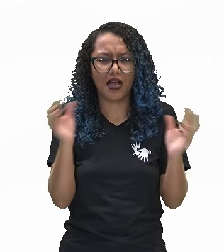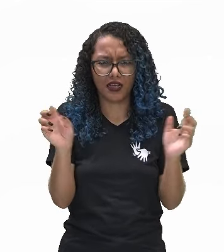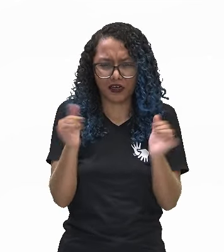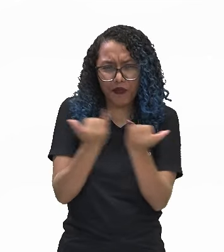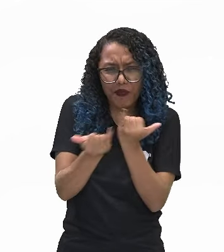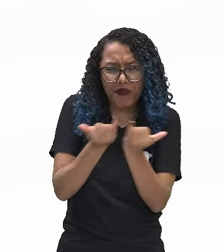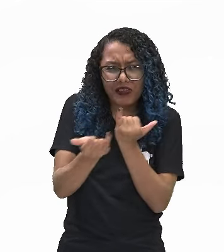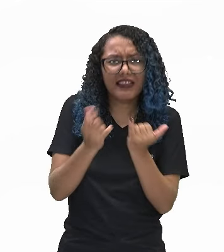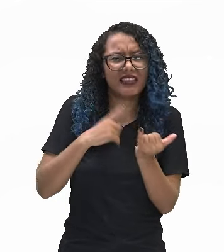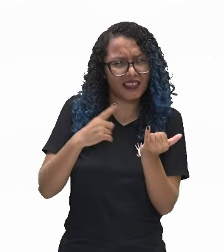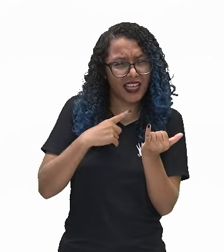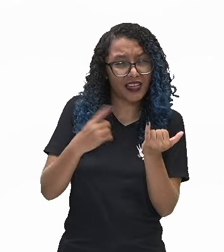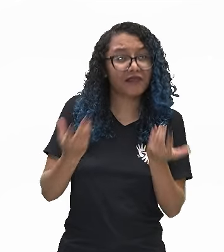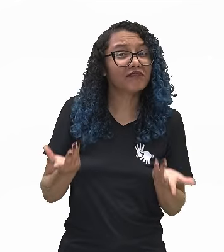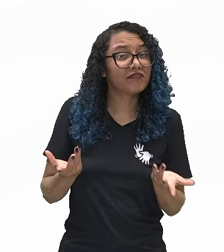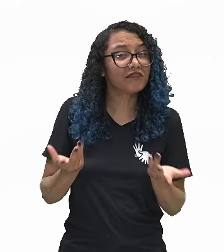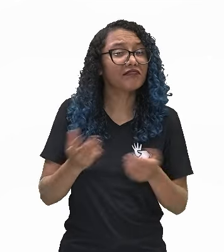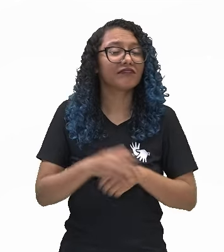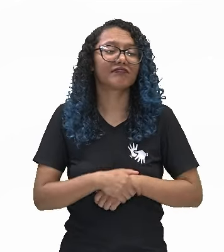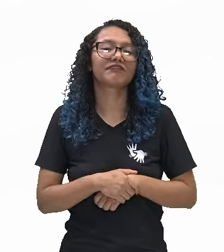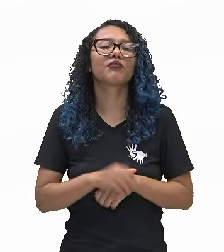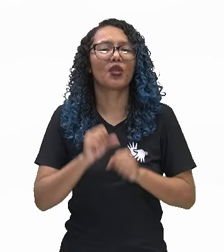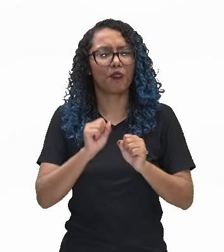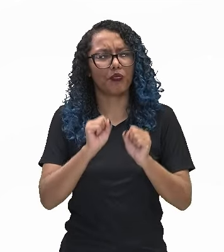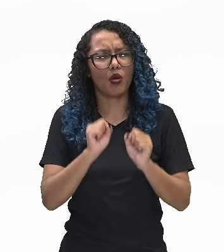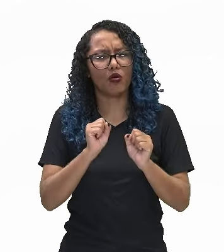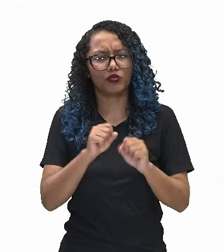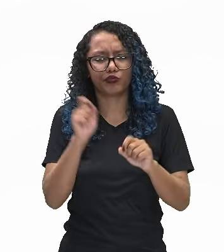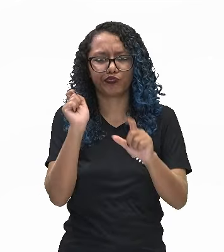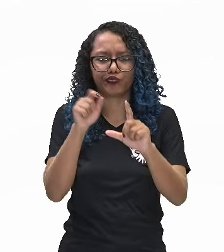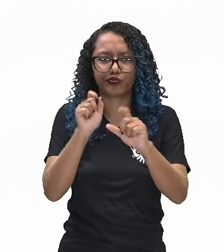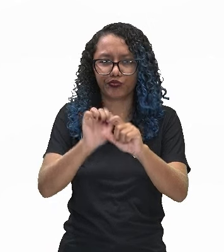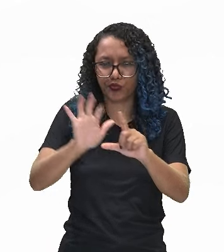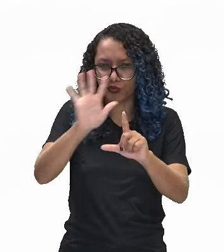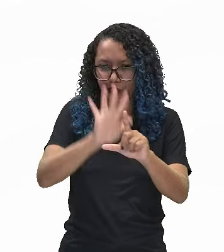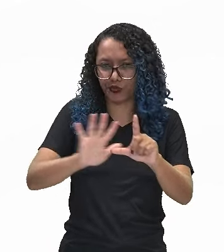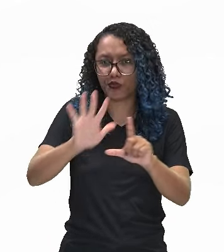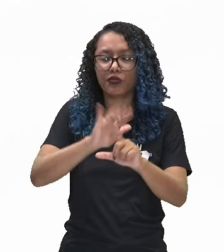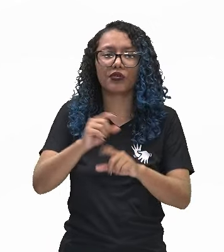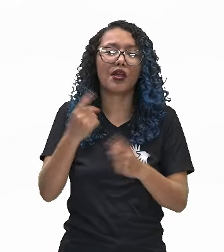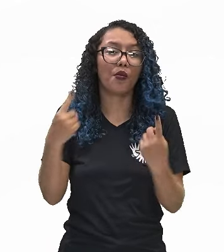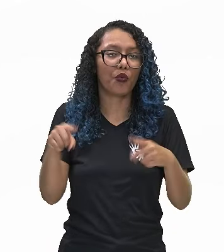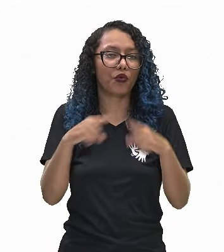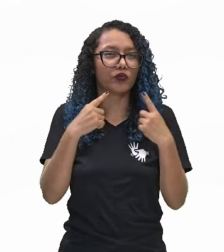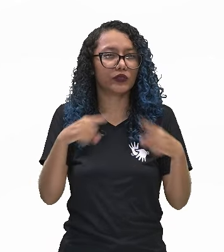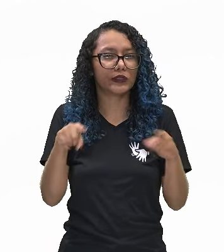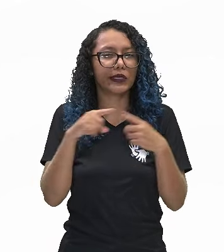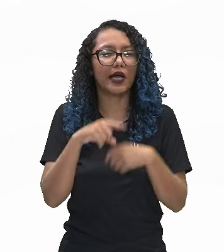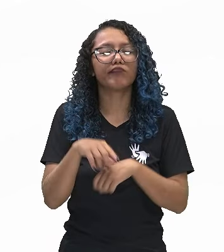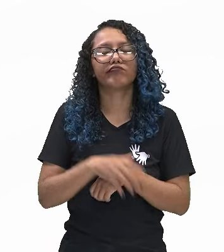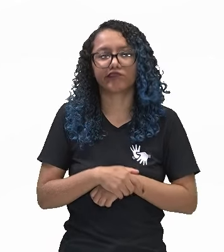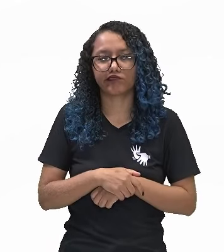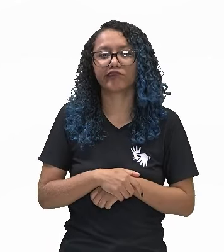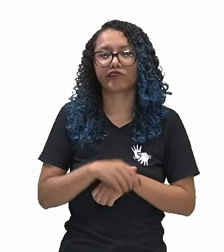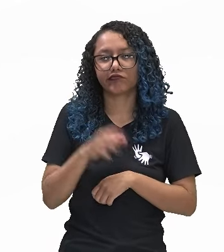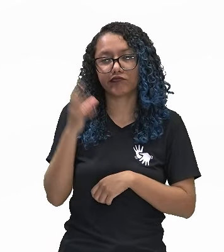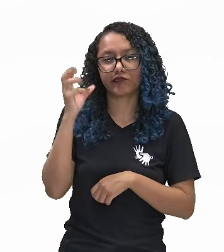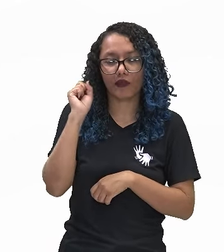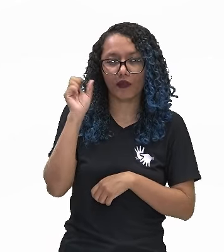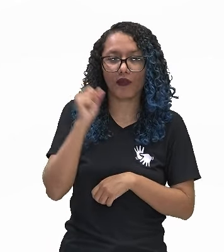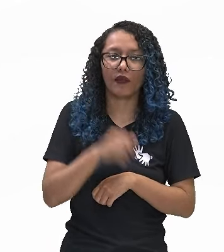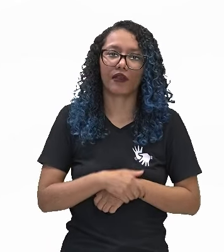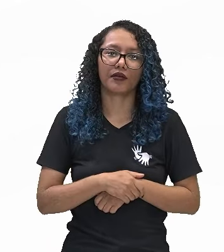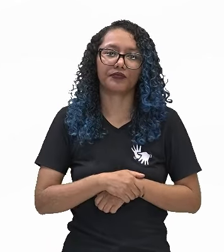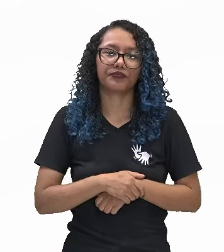podem acessar esse QR Code e ouvir a música para refletir sobre essa questão. Em seguida, nós falamos sobre o tema de